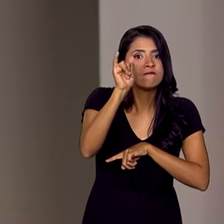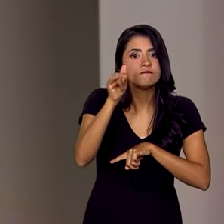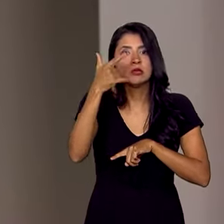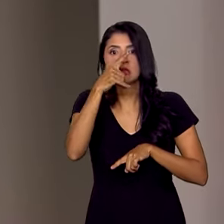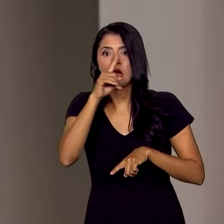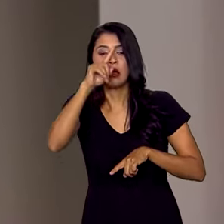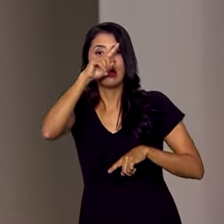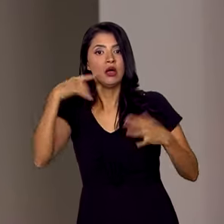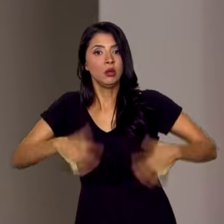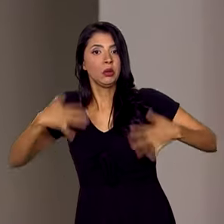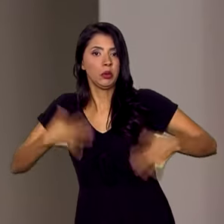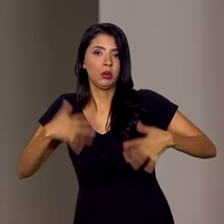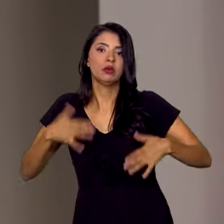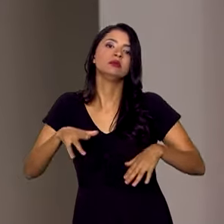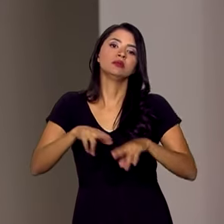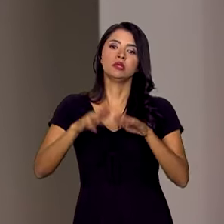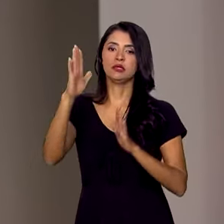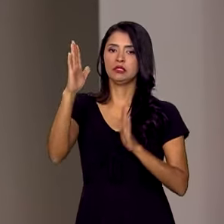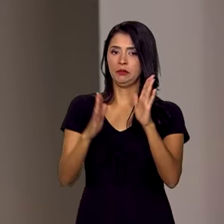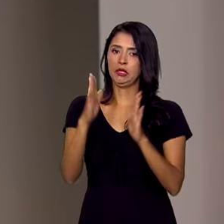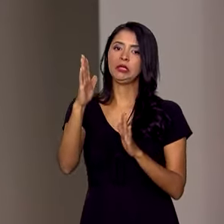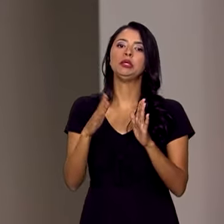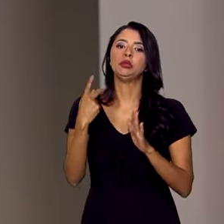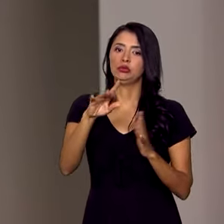situações de risco nessas condições climáticas.